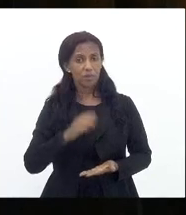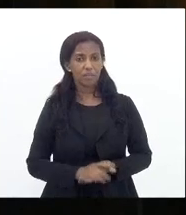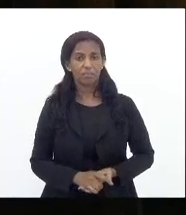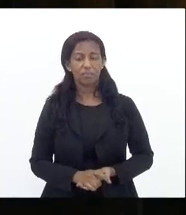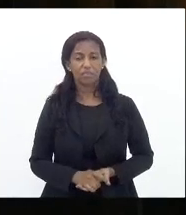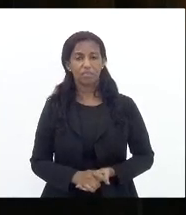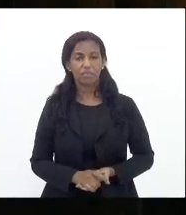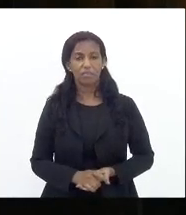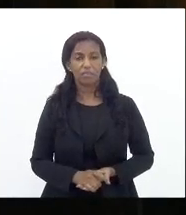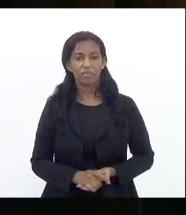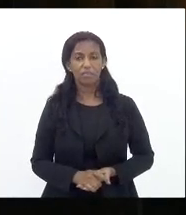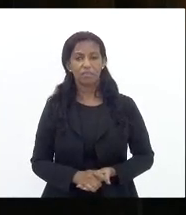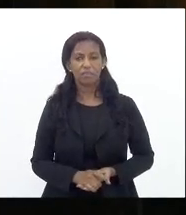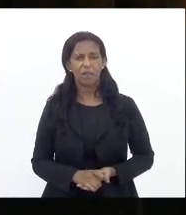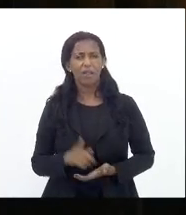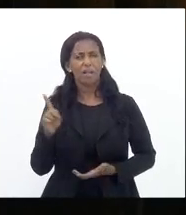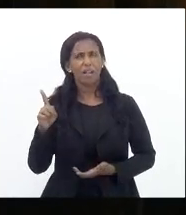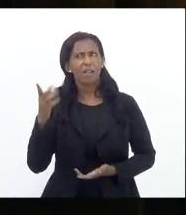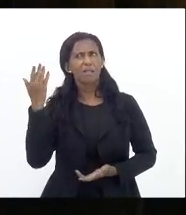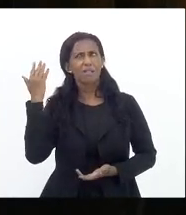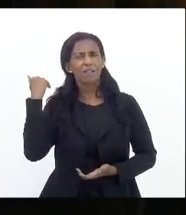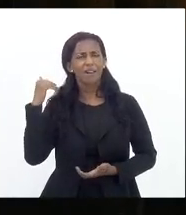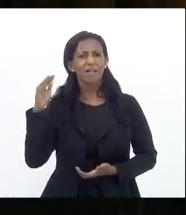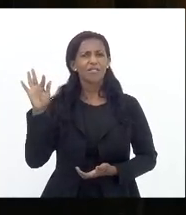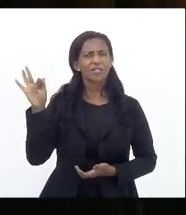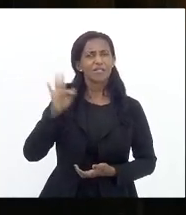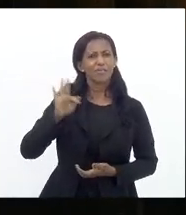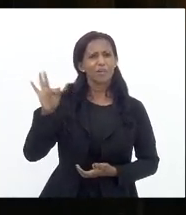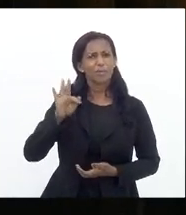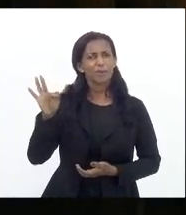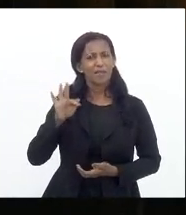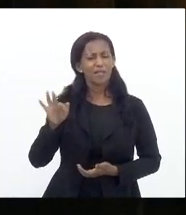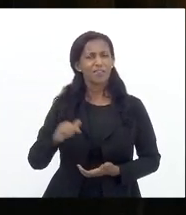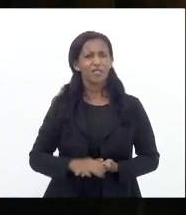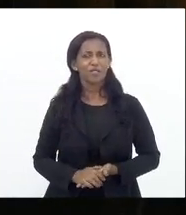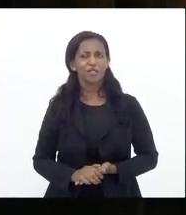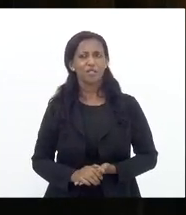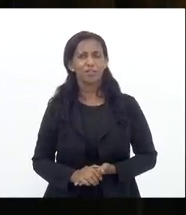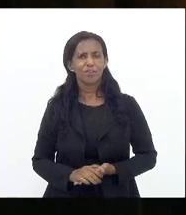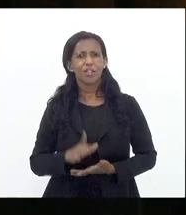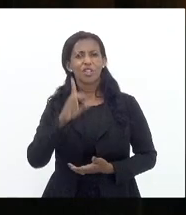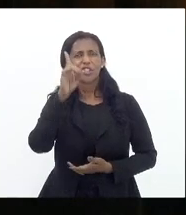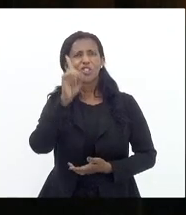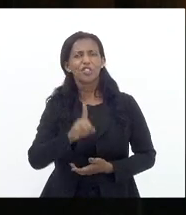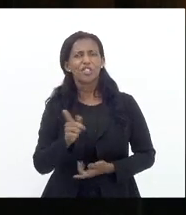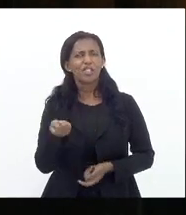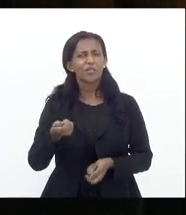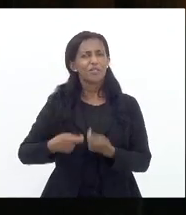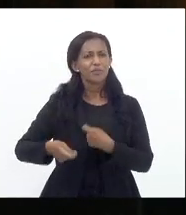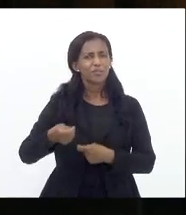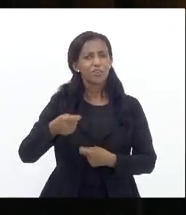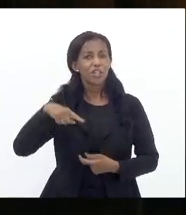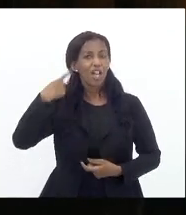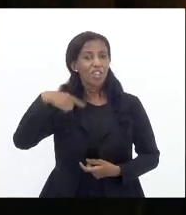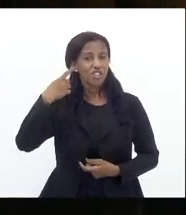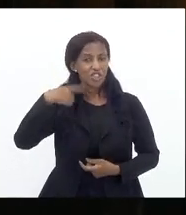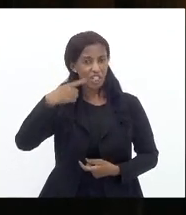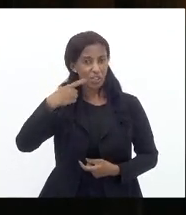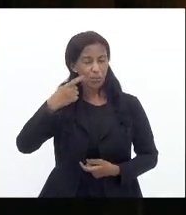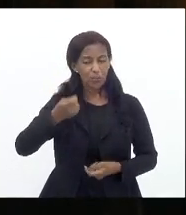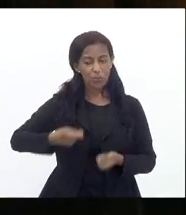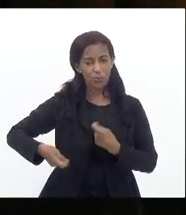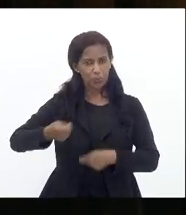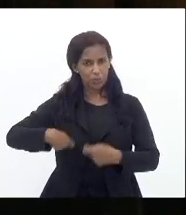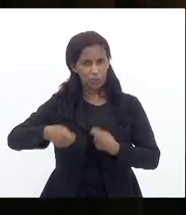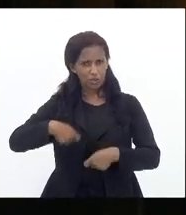cadeiras lá da faculdade quando nós estudamos direito administrativo não é só